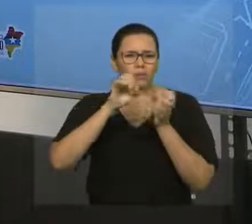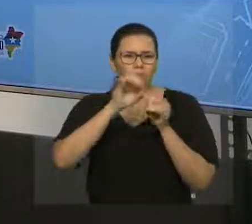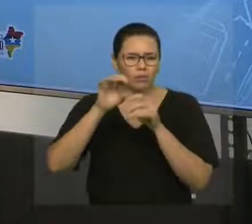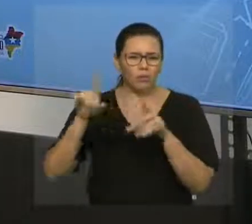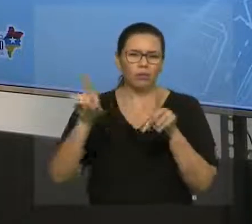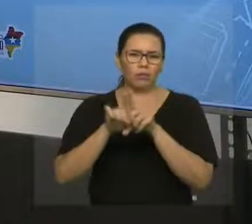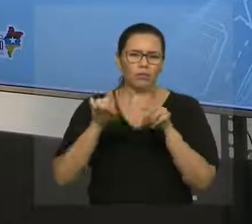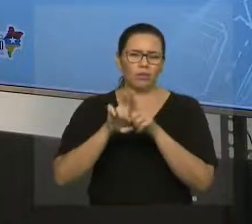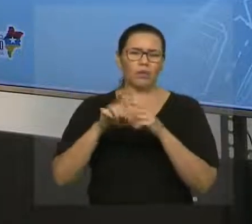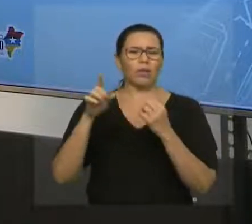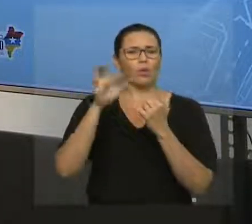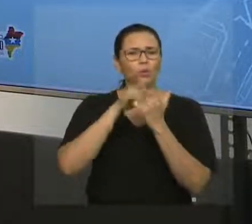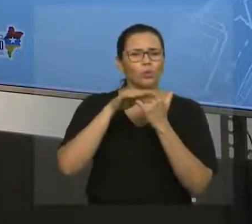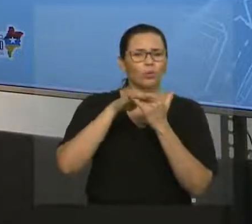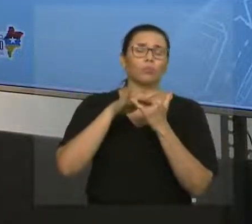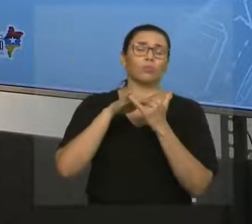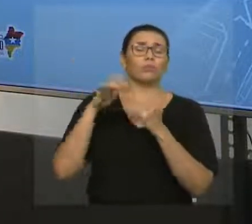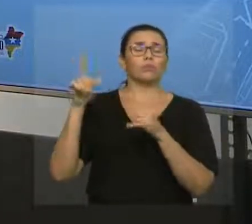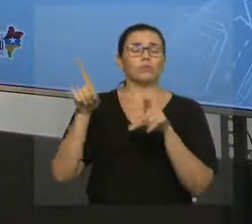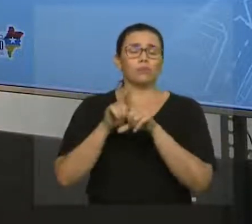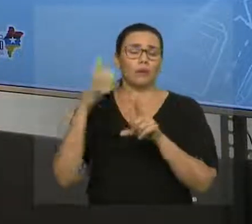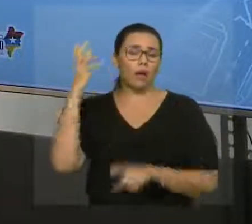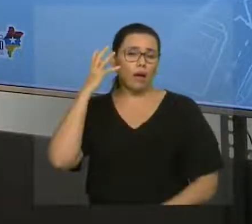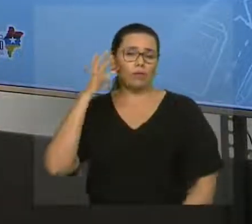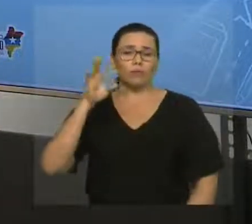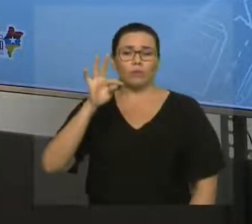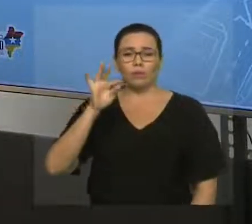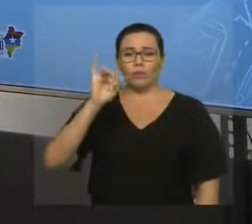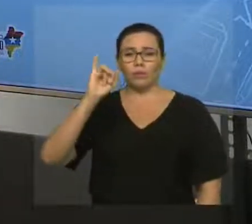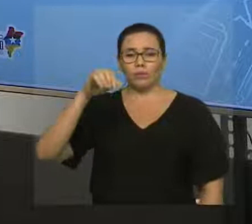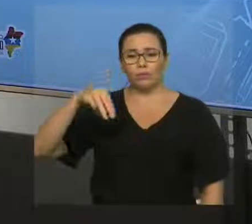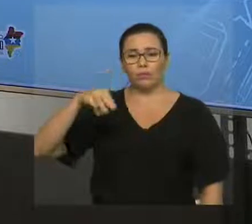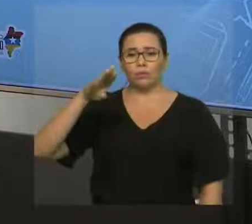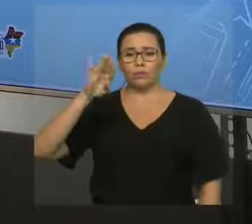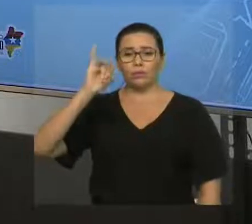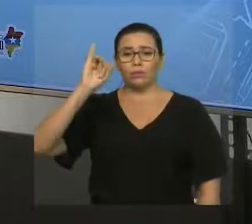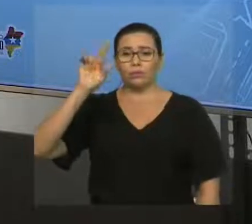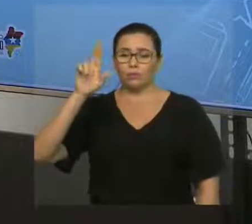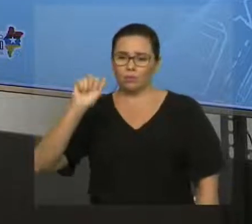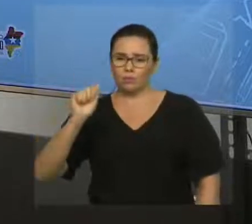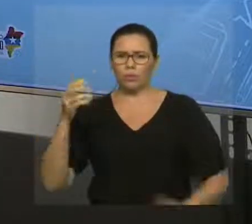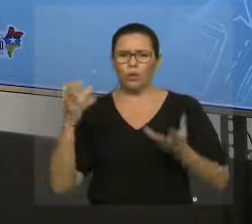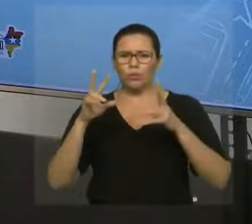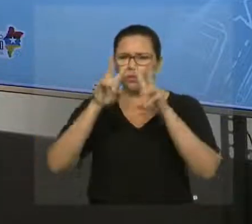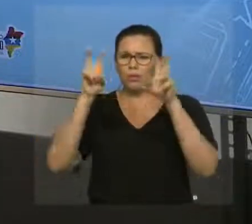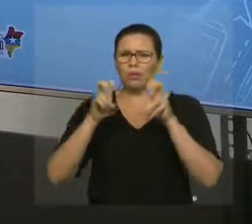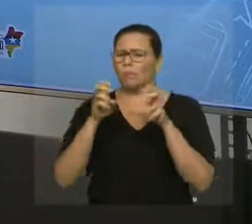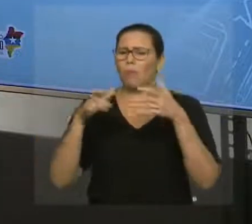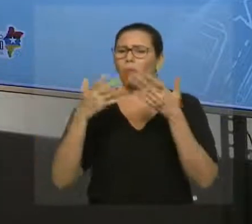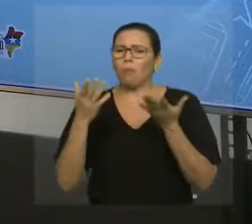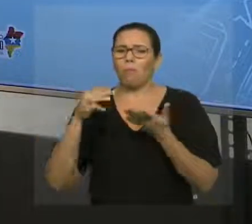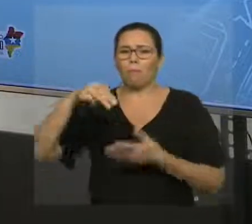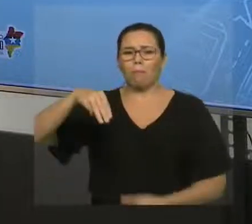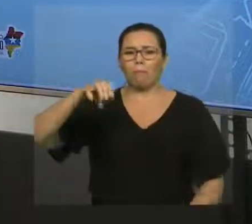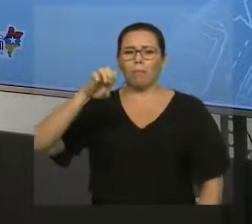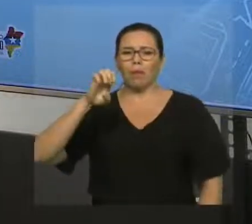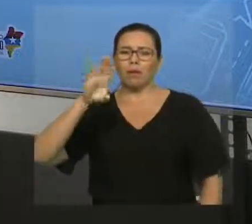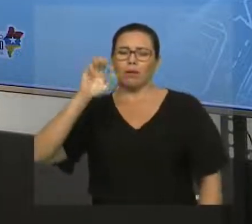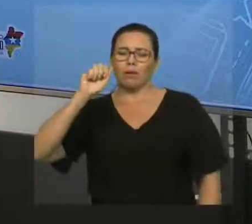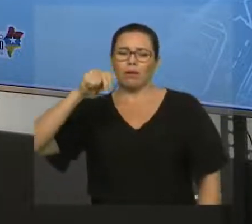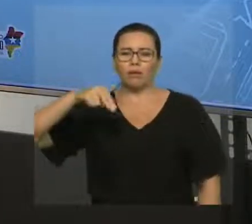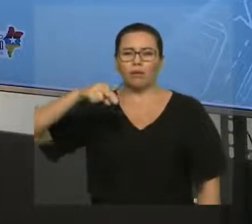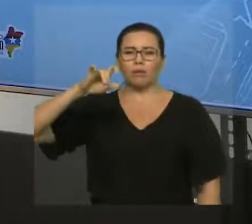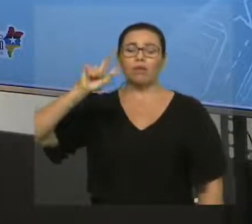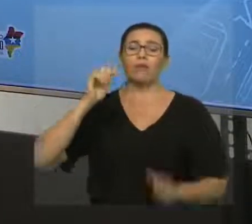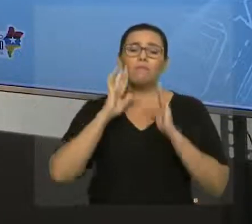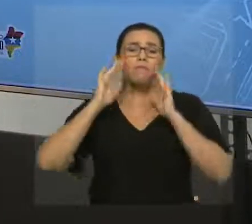do Maranhão e da Rádio Timbira. Bem, a vai falar hoje sobre mecânica voltada para a ideia de vetores.